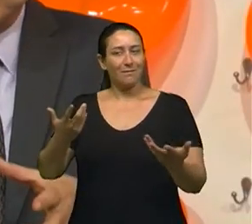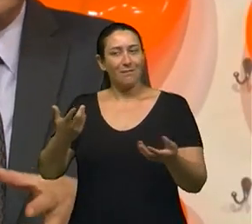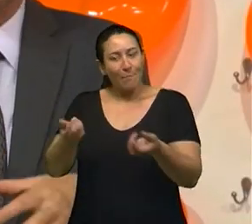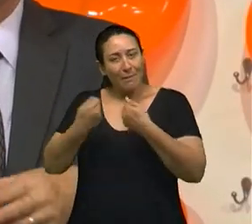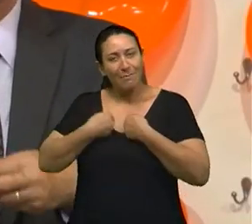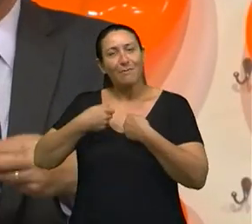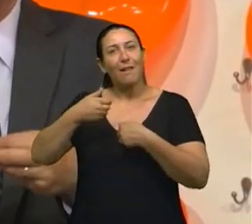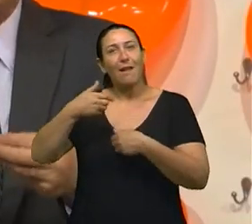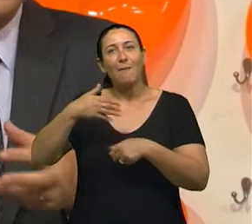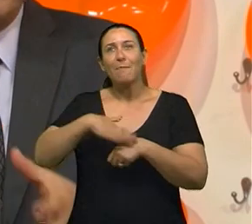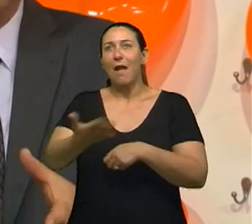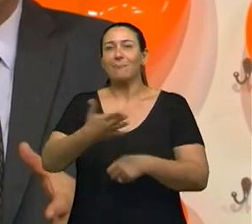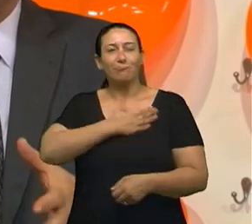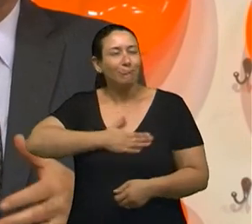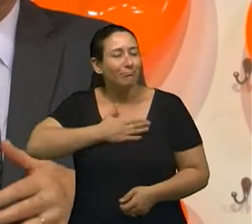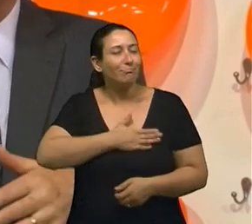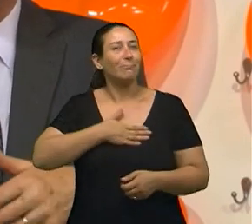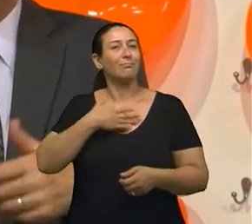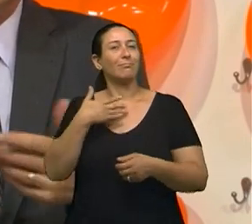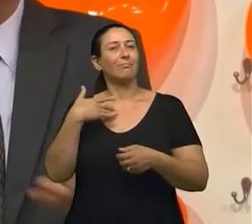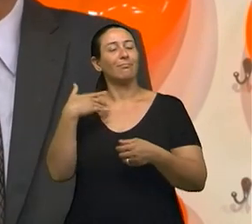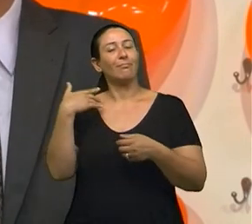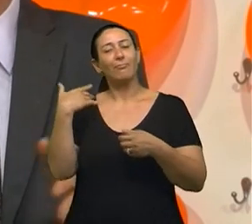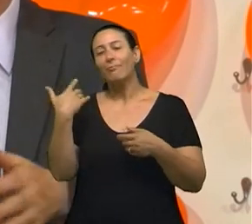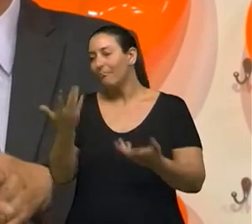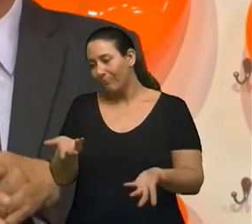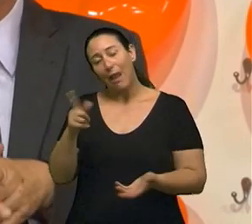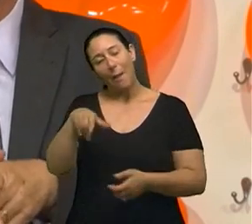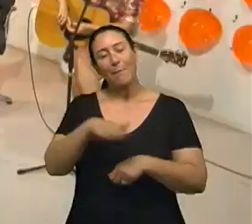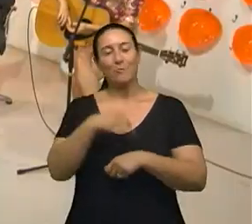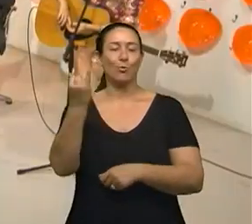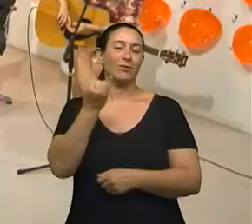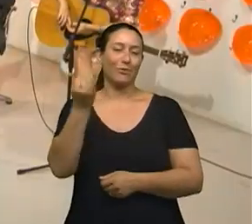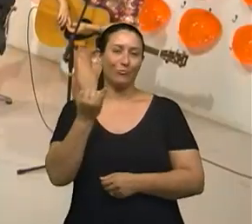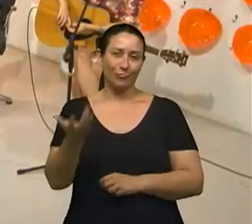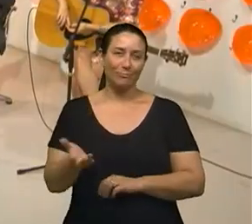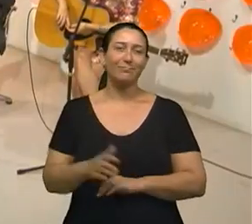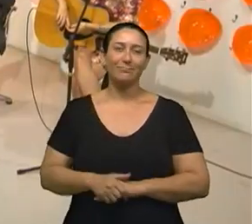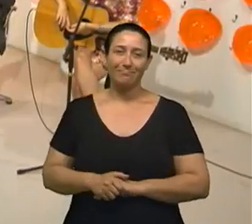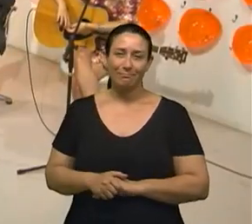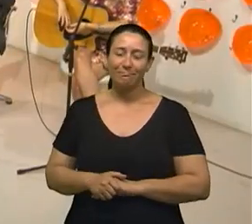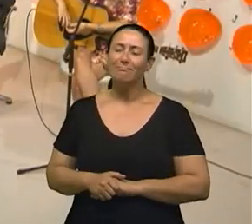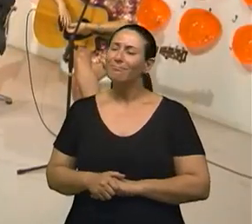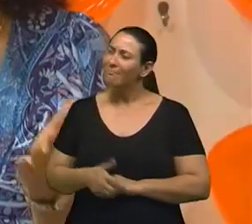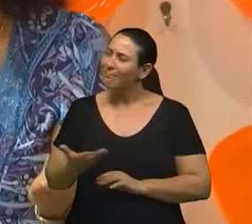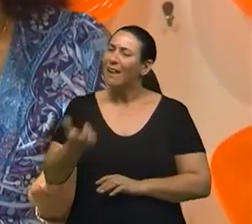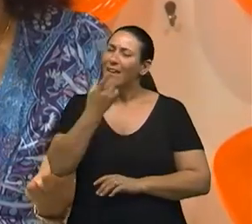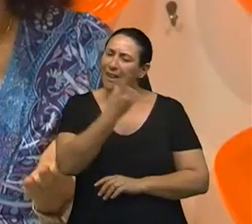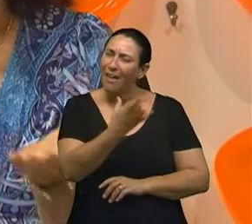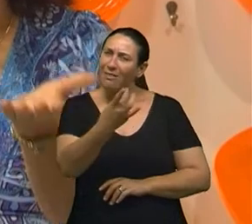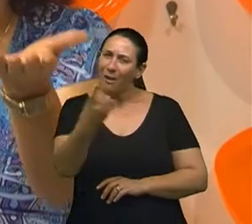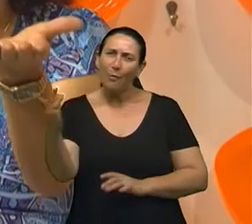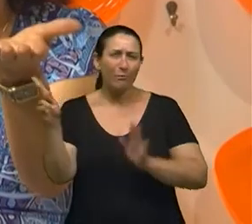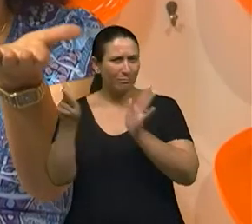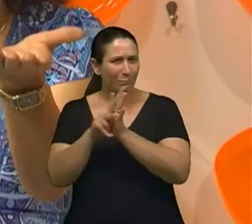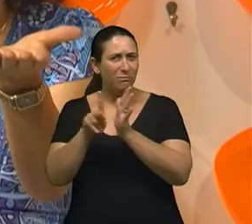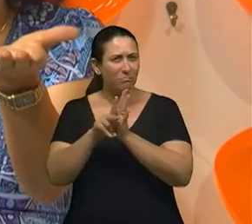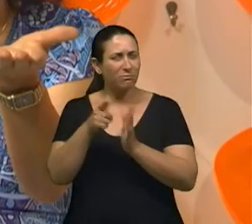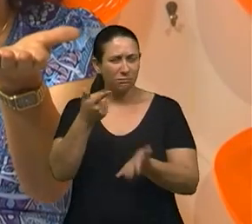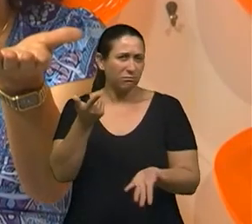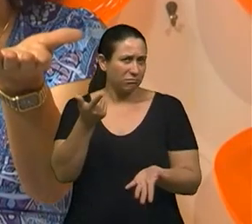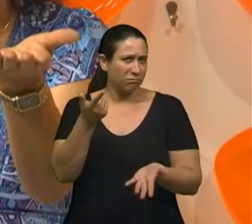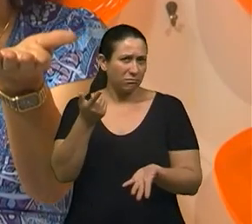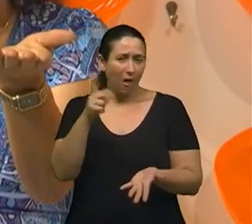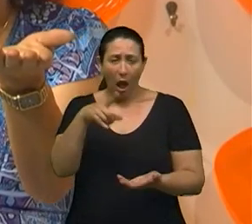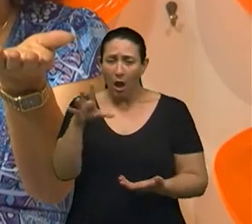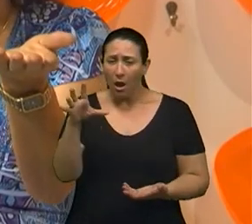mais satisfação, com mais prazer, que é o que importa. Claro, com certeza, e cada um faz a sua. Tá aqui na nossa mão